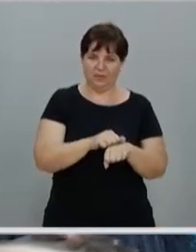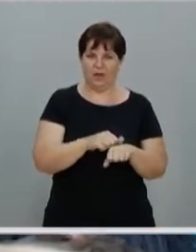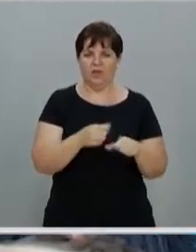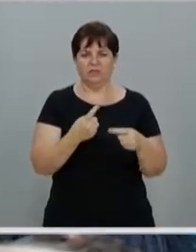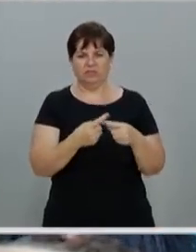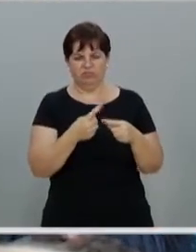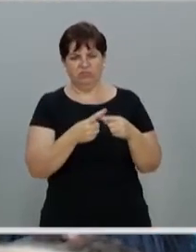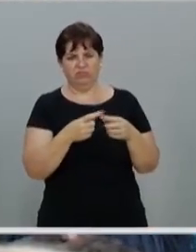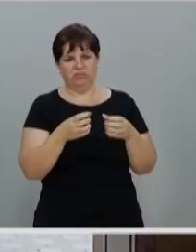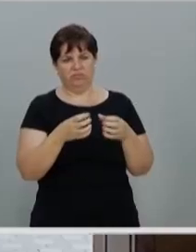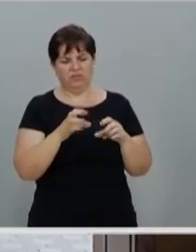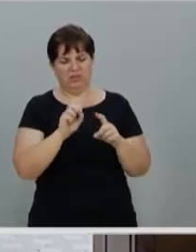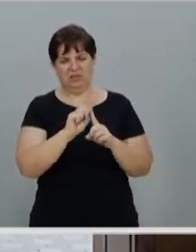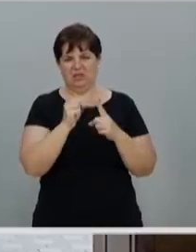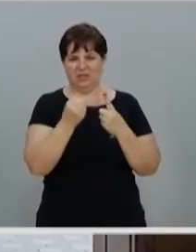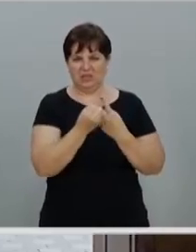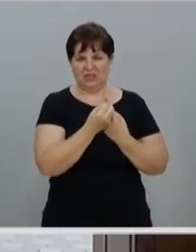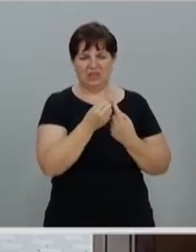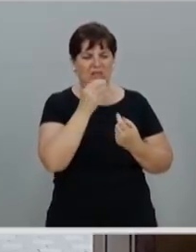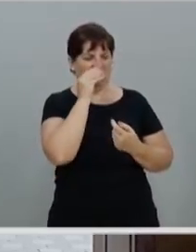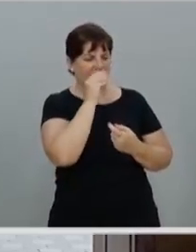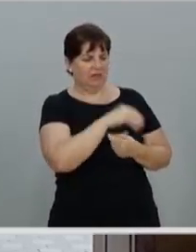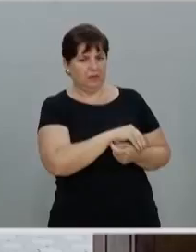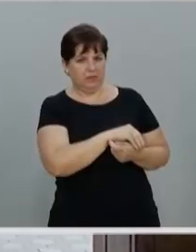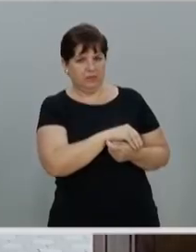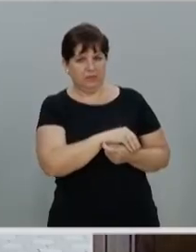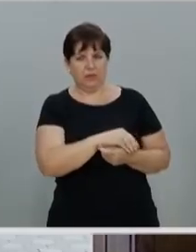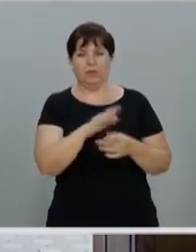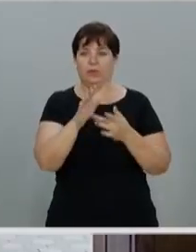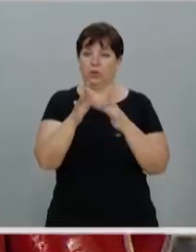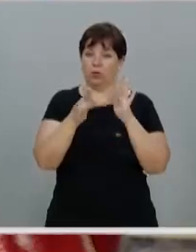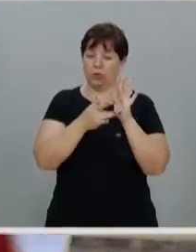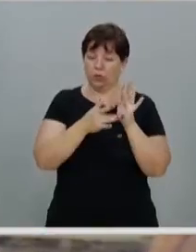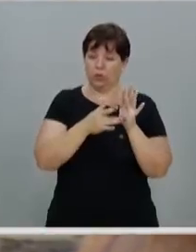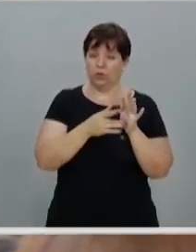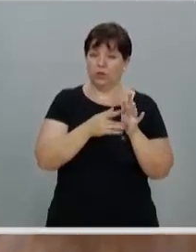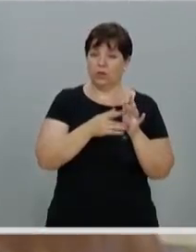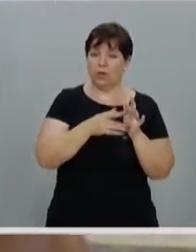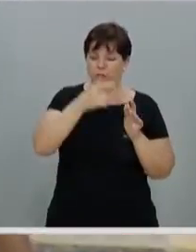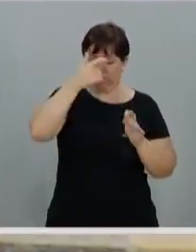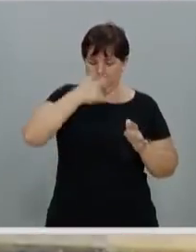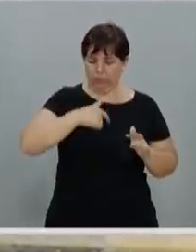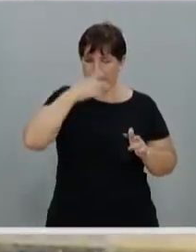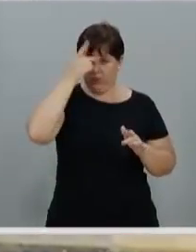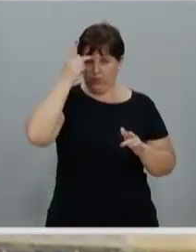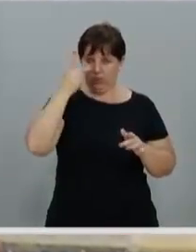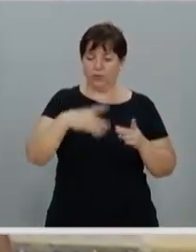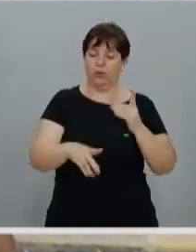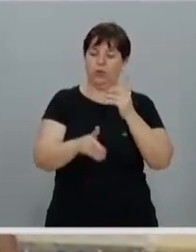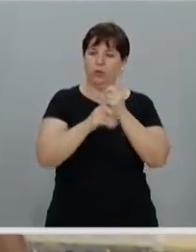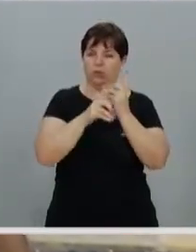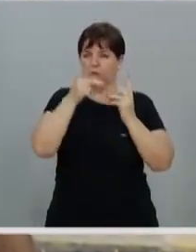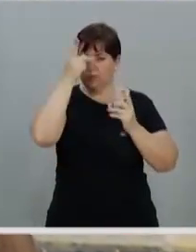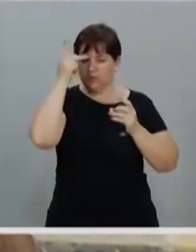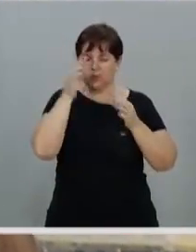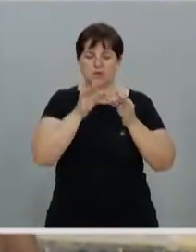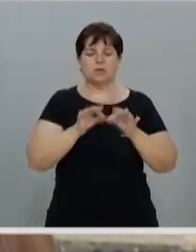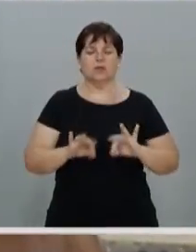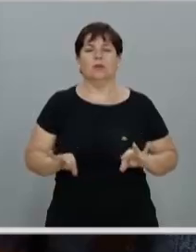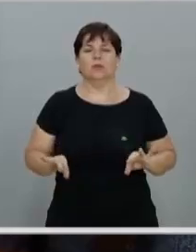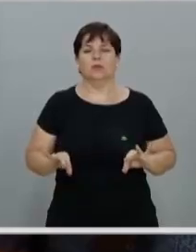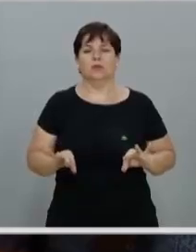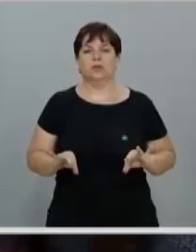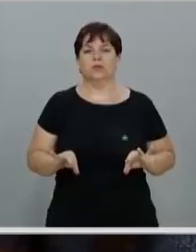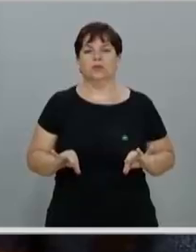Portanto, Jesus é aquele homem, o homem Deus, que vai ao encontro das pessoas mais simples. O homem que vai ao